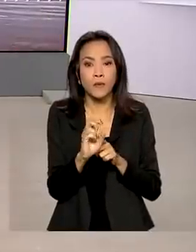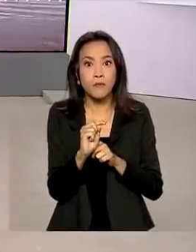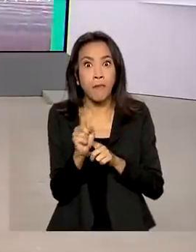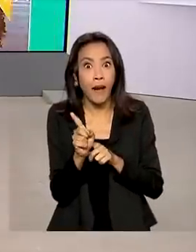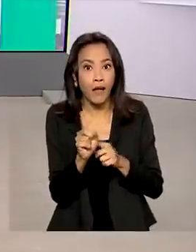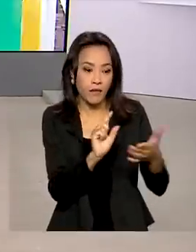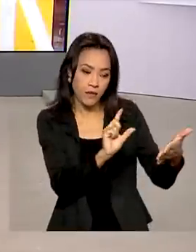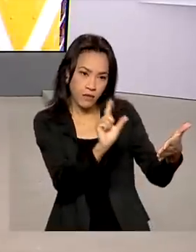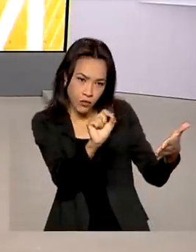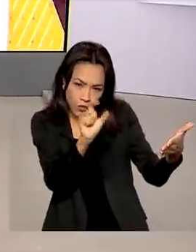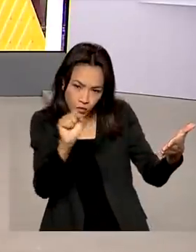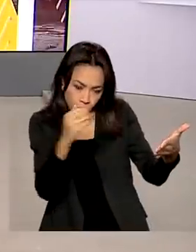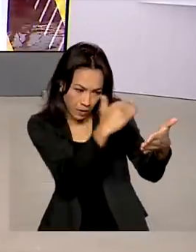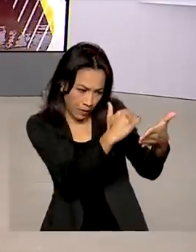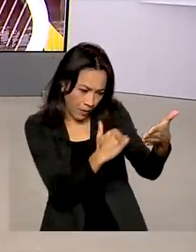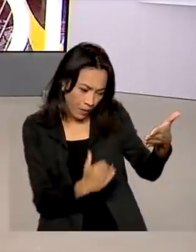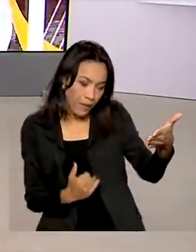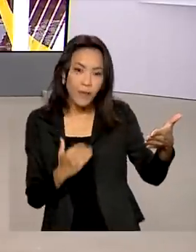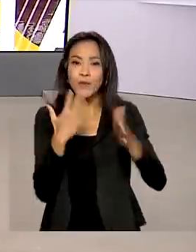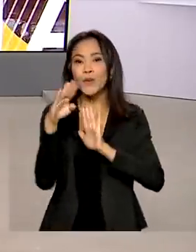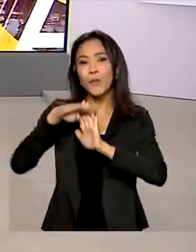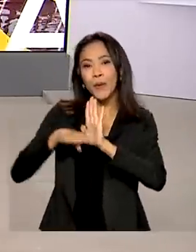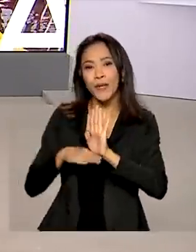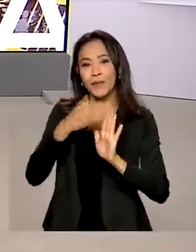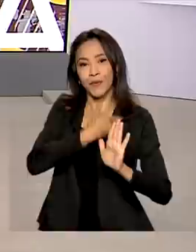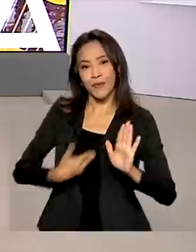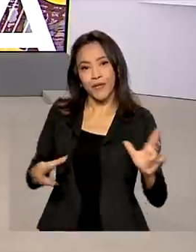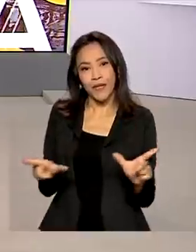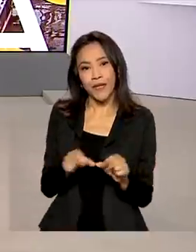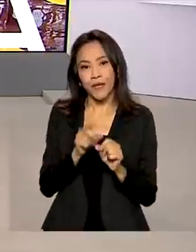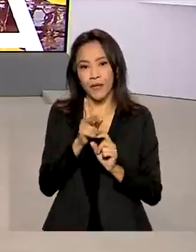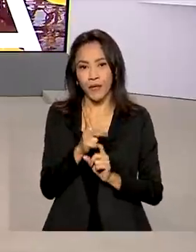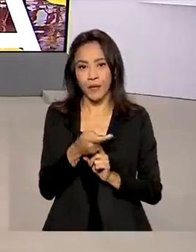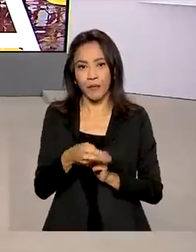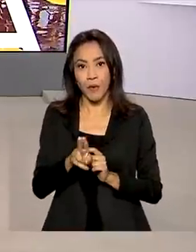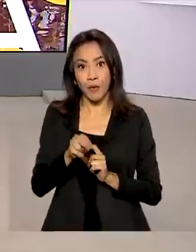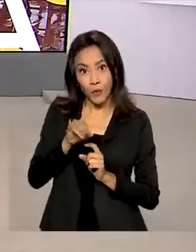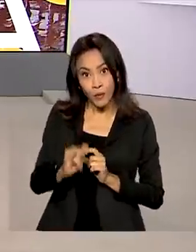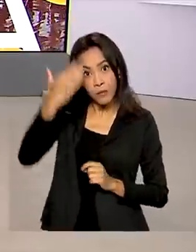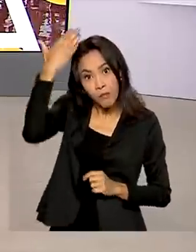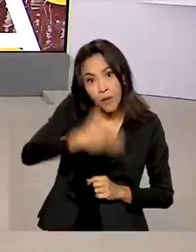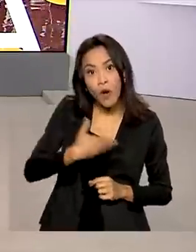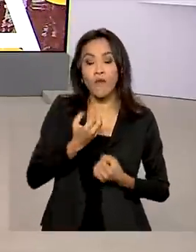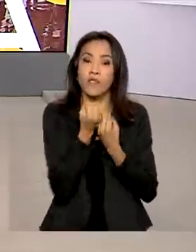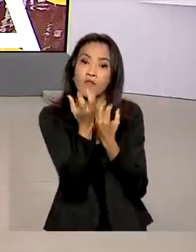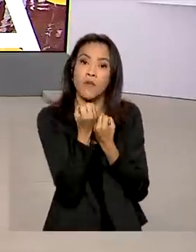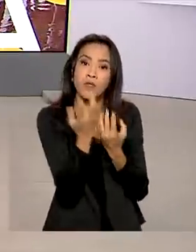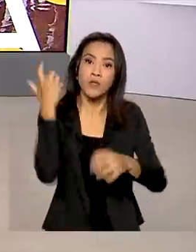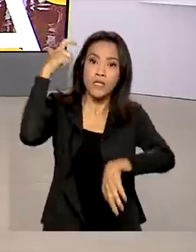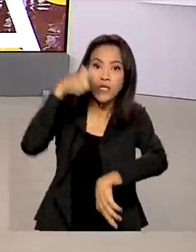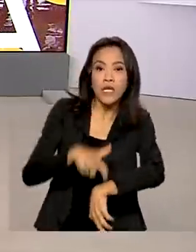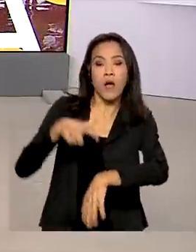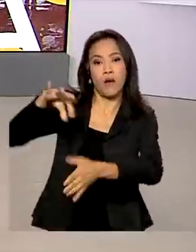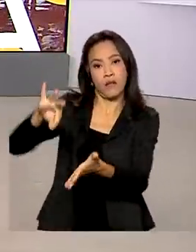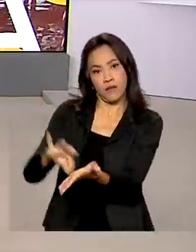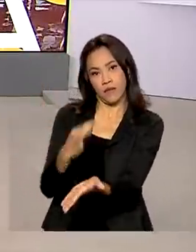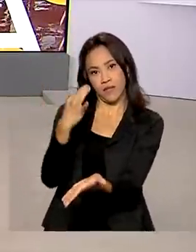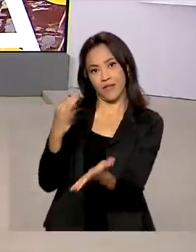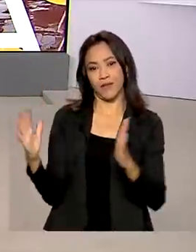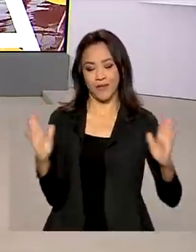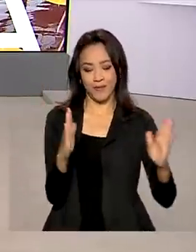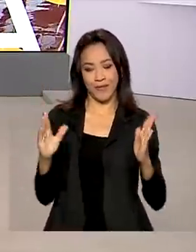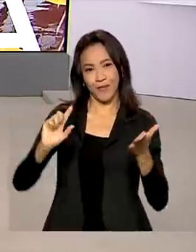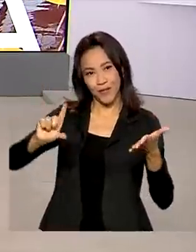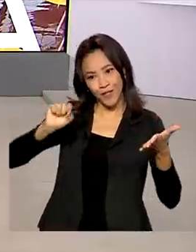espera do ProUni, o programa Universidade para Todos, comprovem as informações fornecidas no ato da inscrição no processo